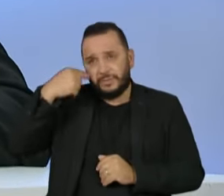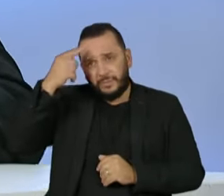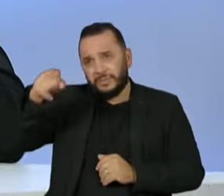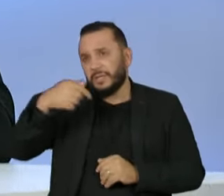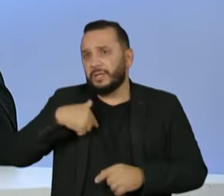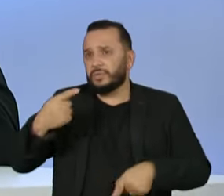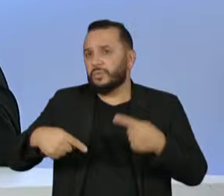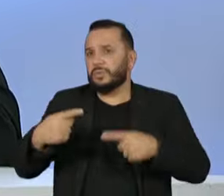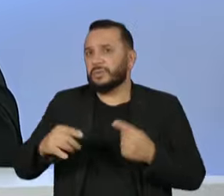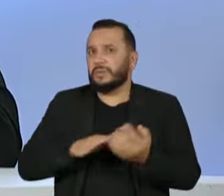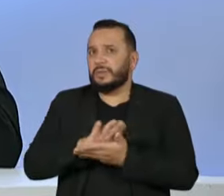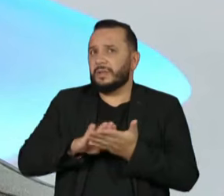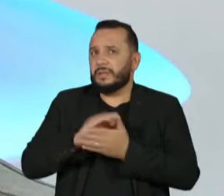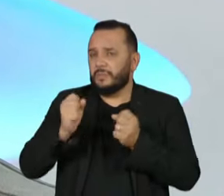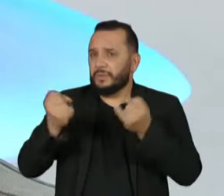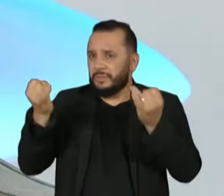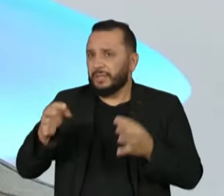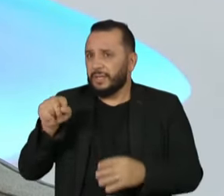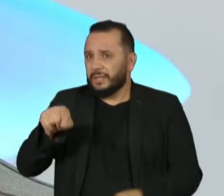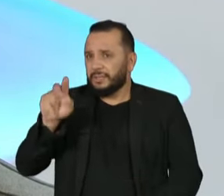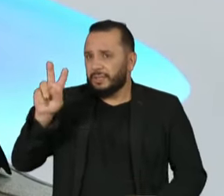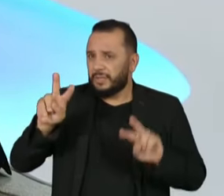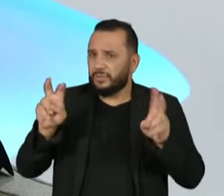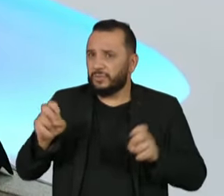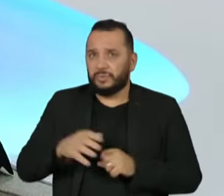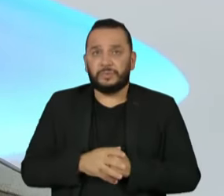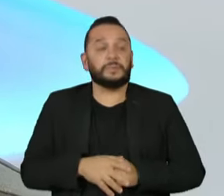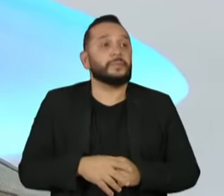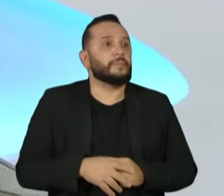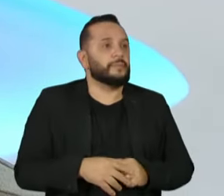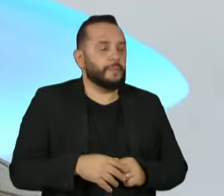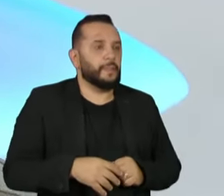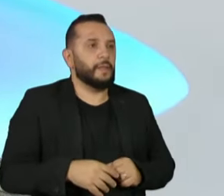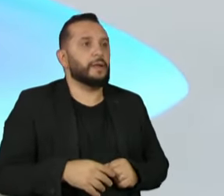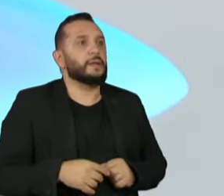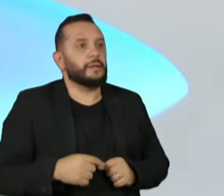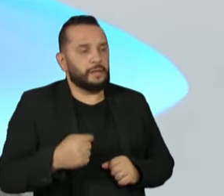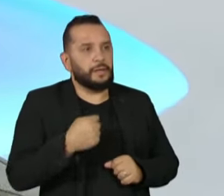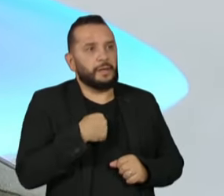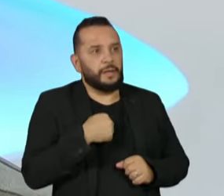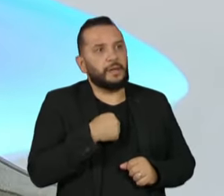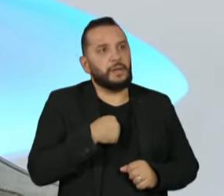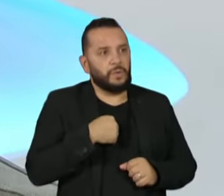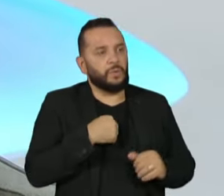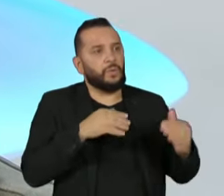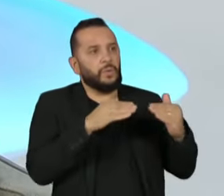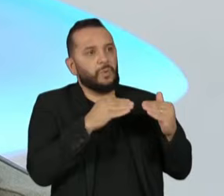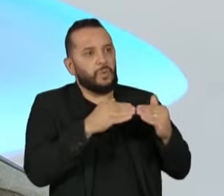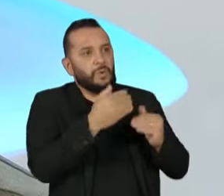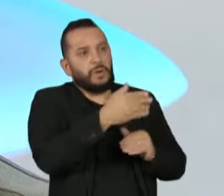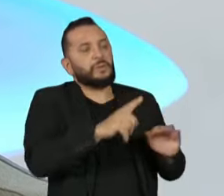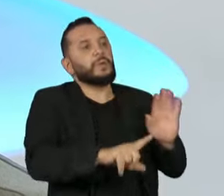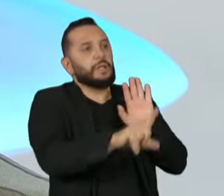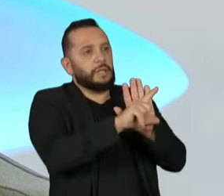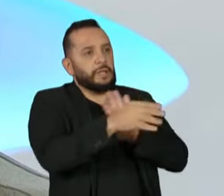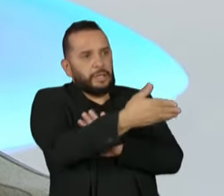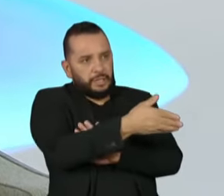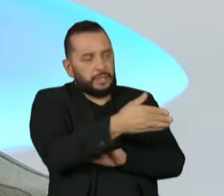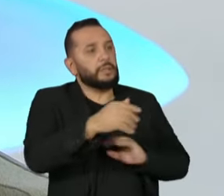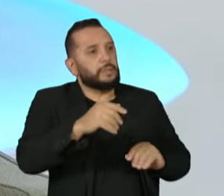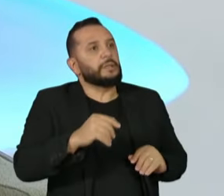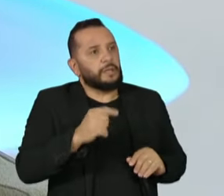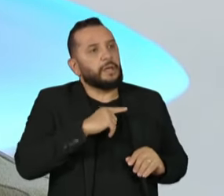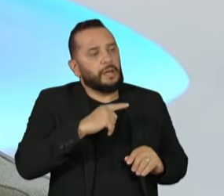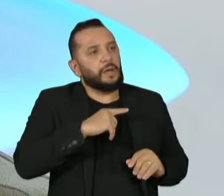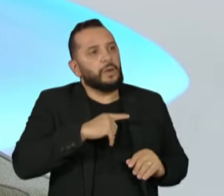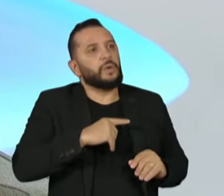Poderia elaborar um pouquinho sobre isso? Bom, primeiro, eu não trouxe porque eu sou a favor do que está no Código Penal. Eu sou contra o aborto, salvo nos casos